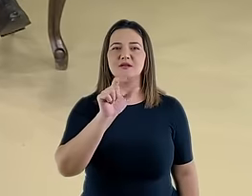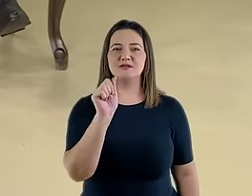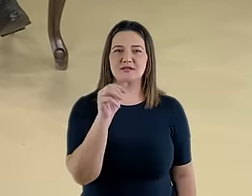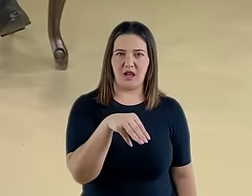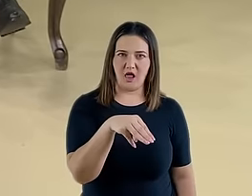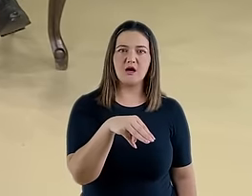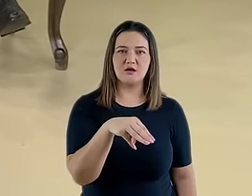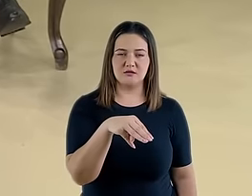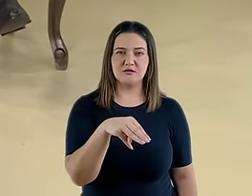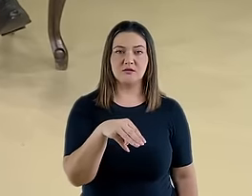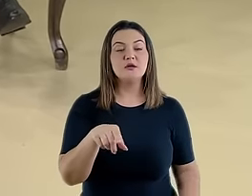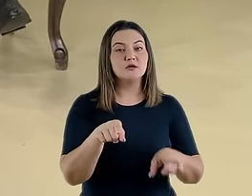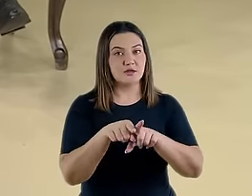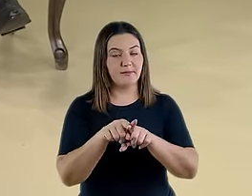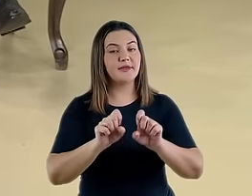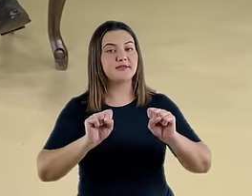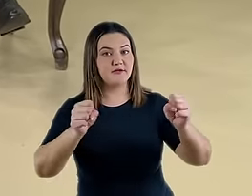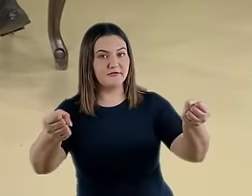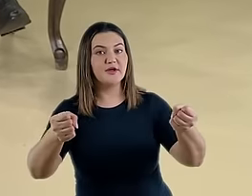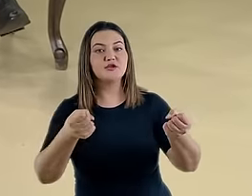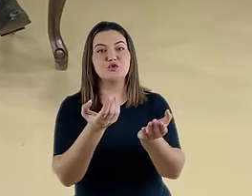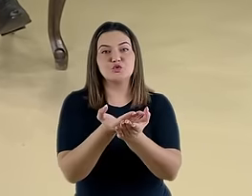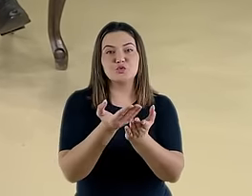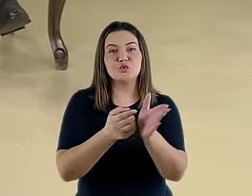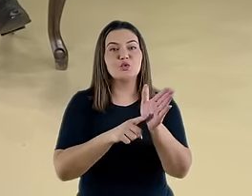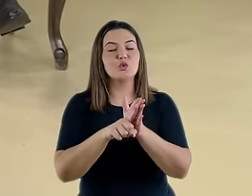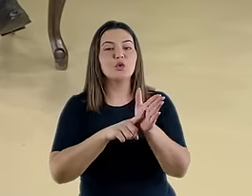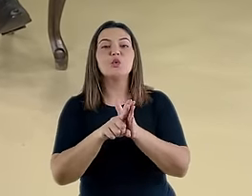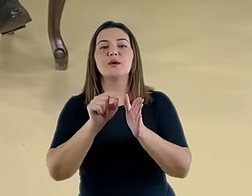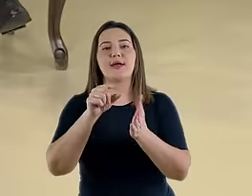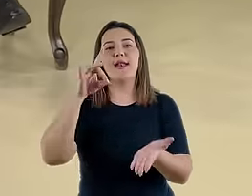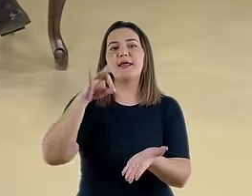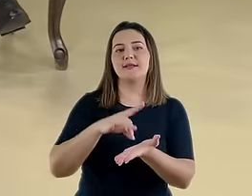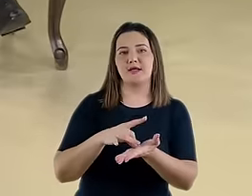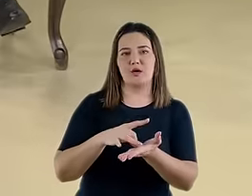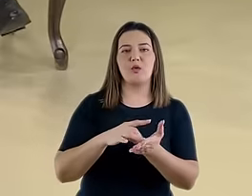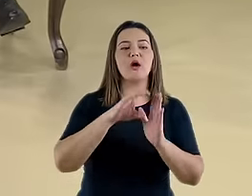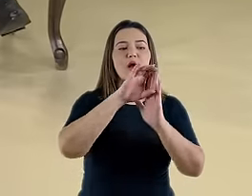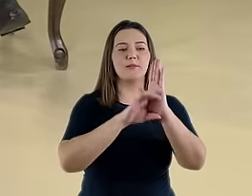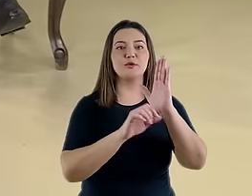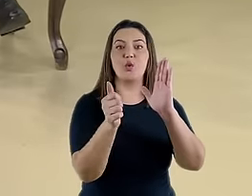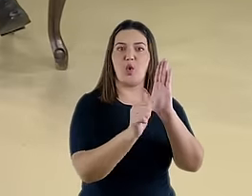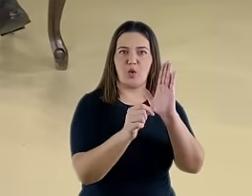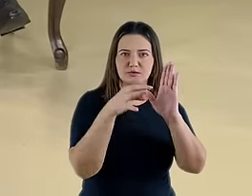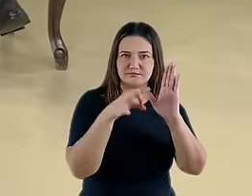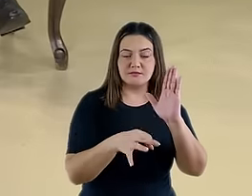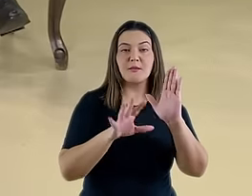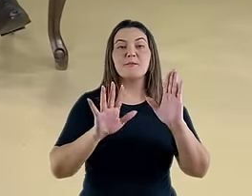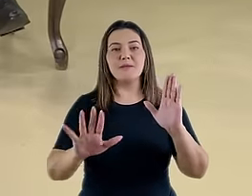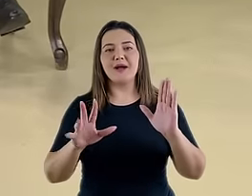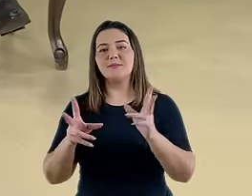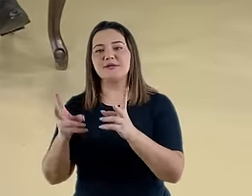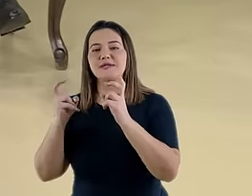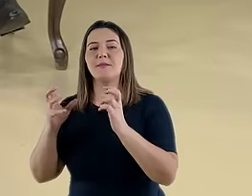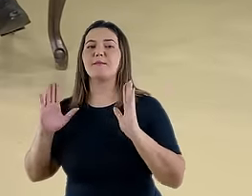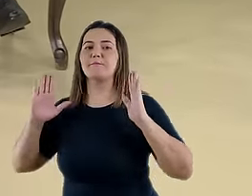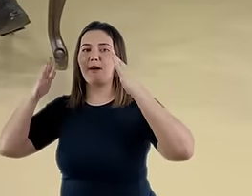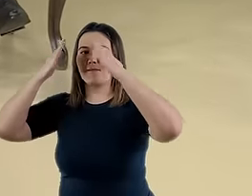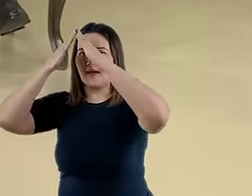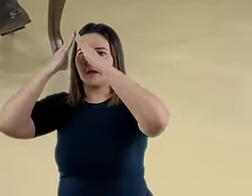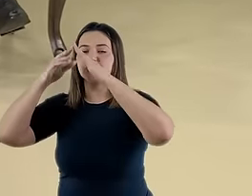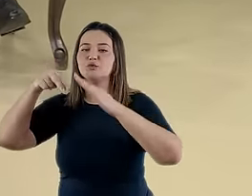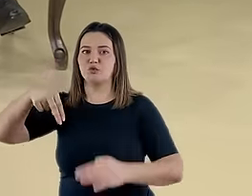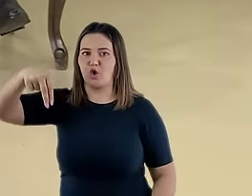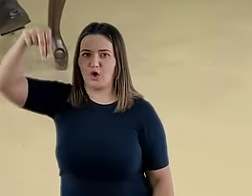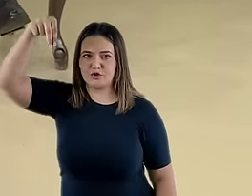hermenêutica literal de quase todo o capítulo 11 de Daniel, mas identifica o papado como sendo o rei do norte e o